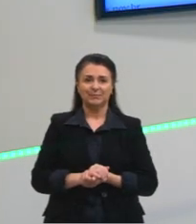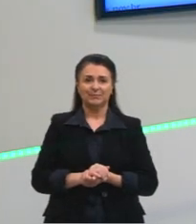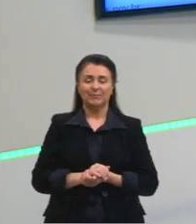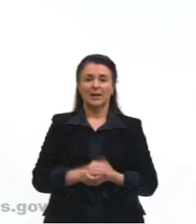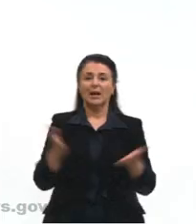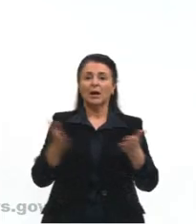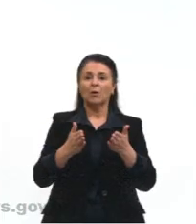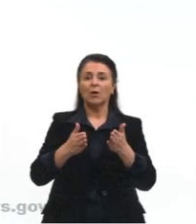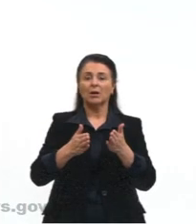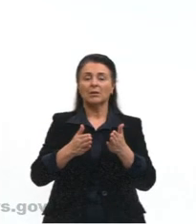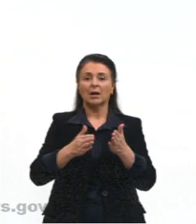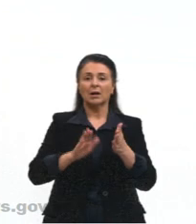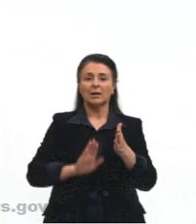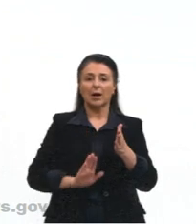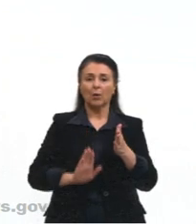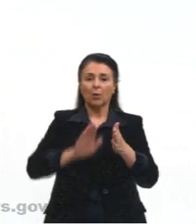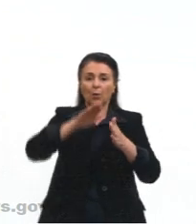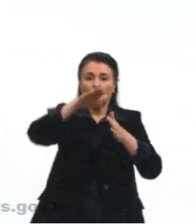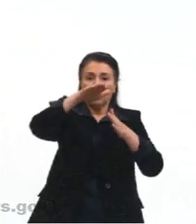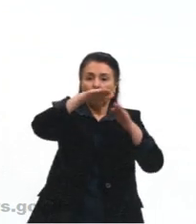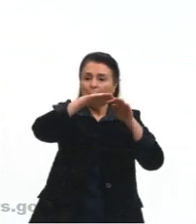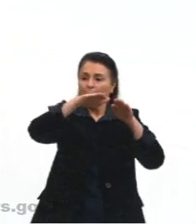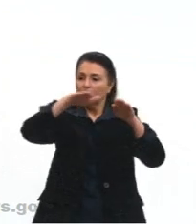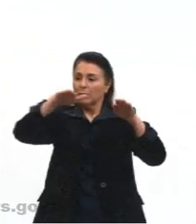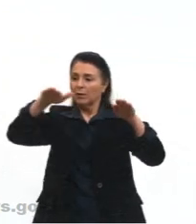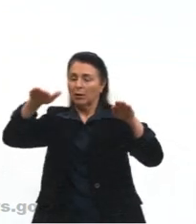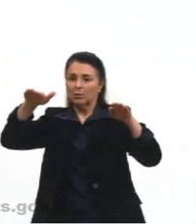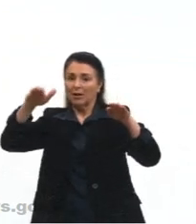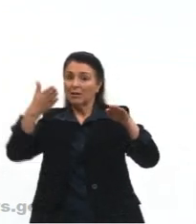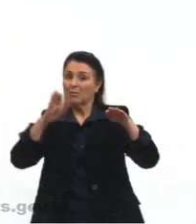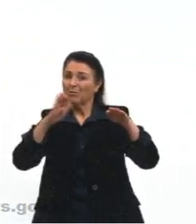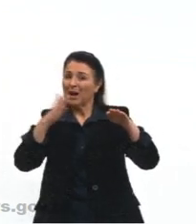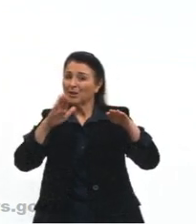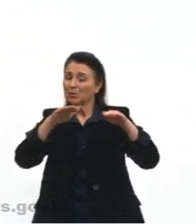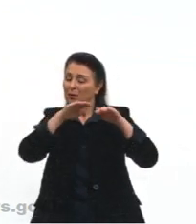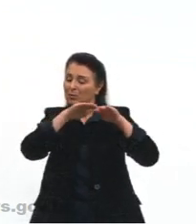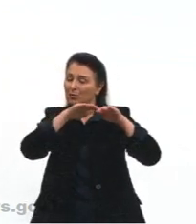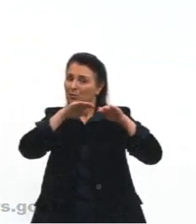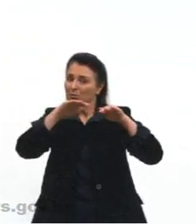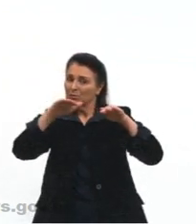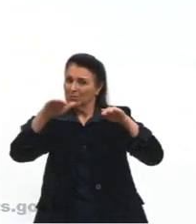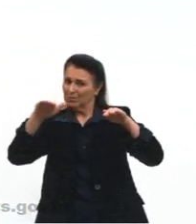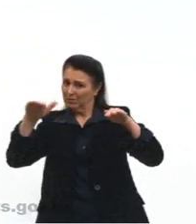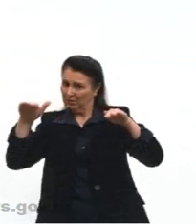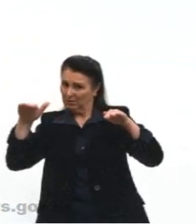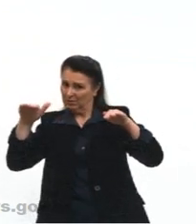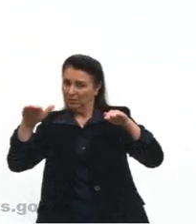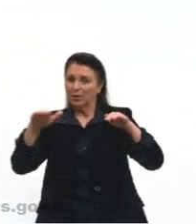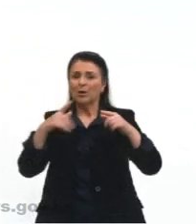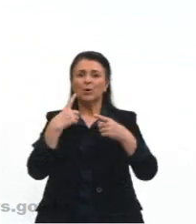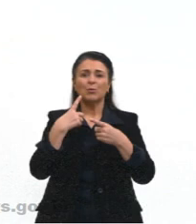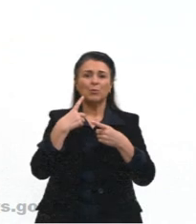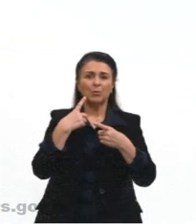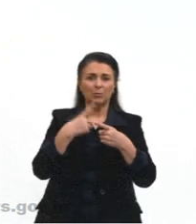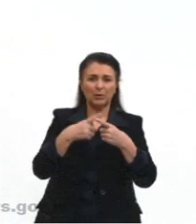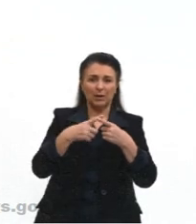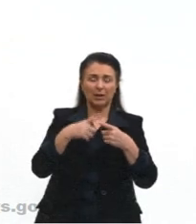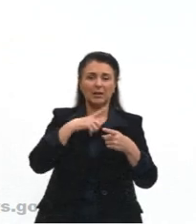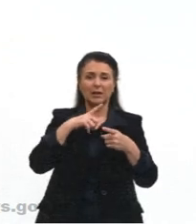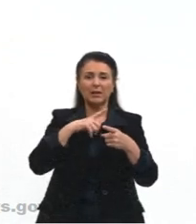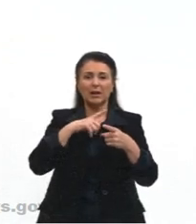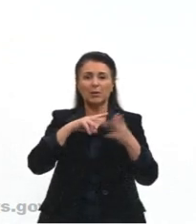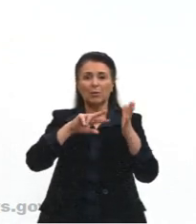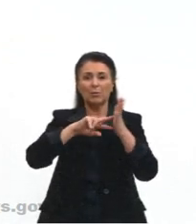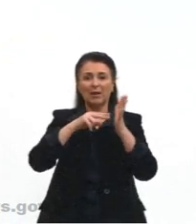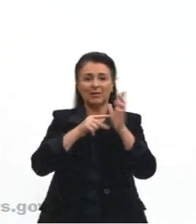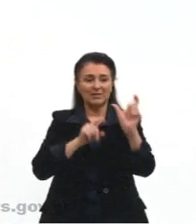Planalto. Extensão do terreno mais ou menos plano, certo? Então, o que acontece? Isso aí é consequência da hipirogênese. Lembra